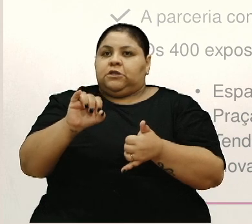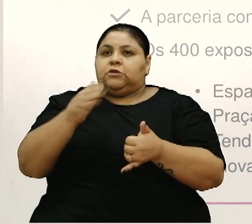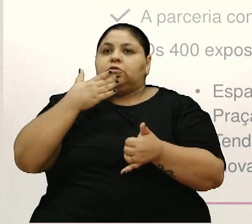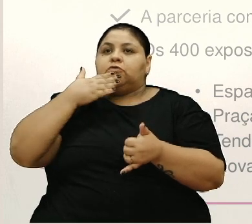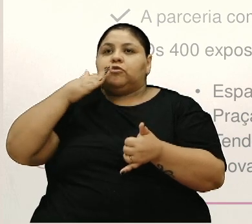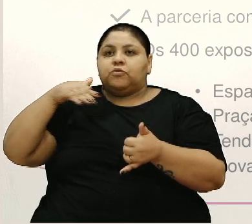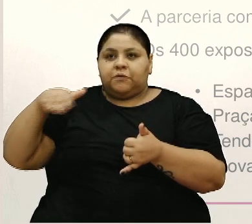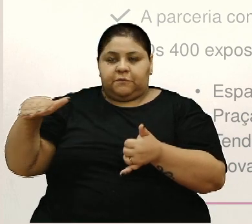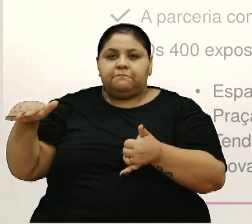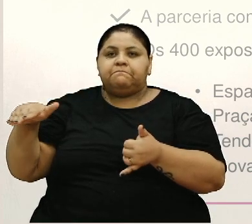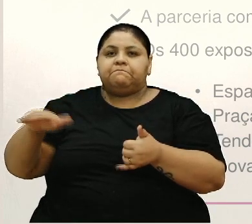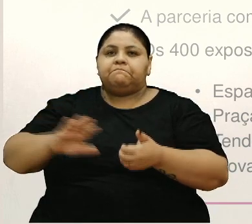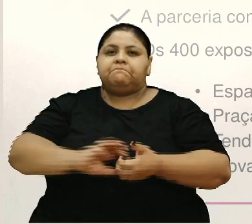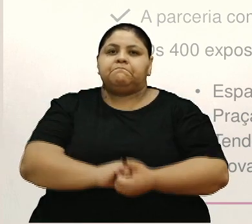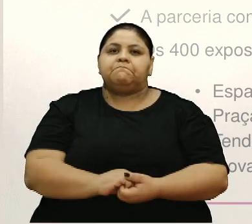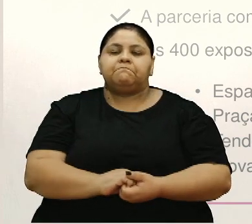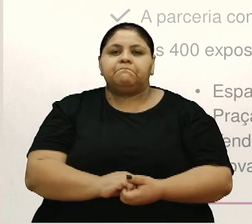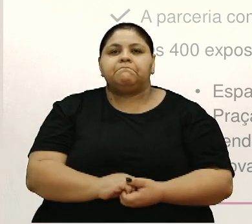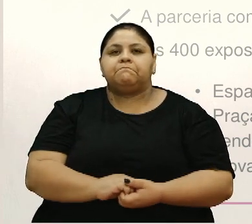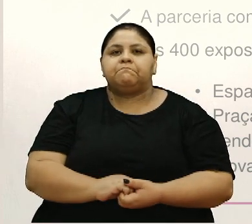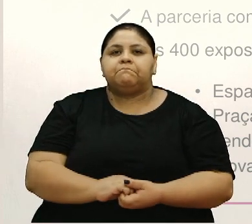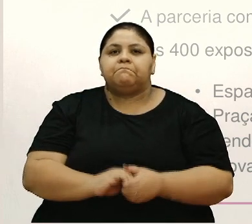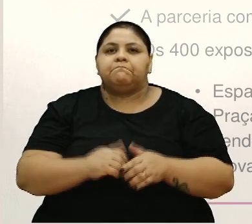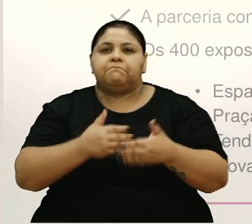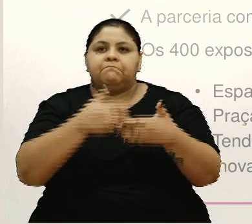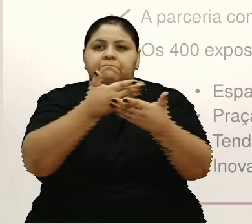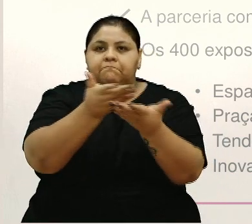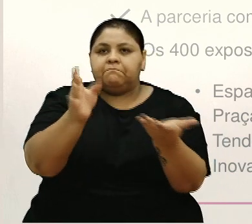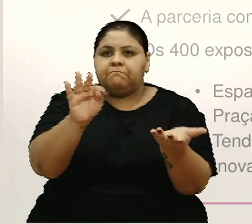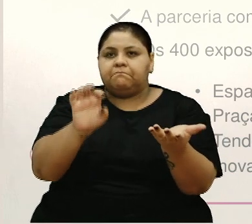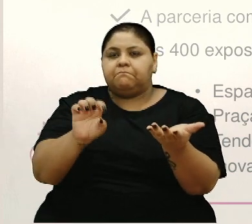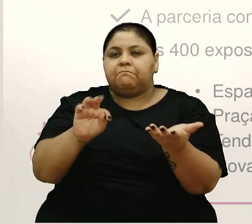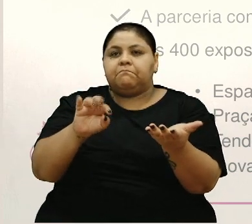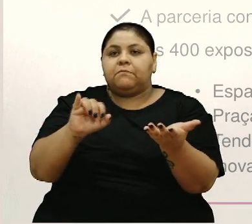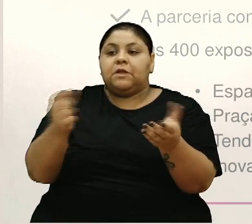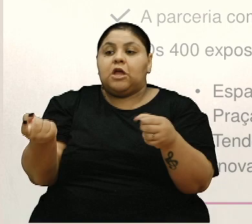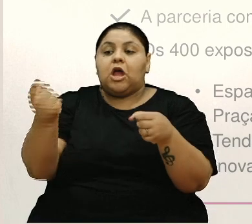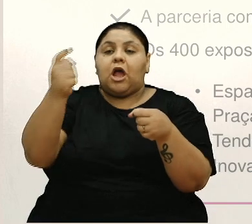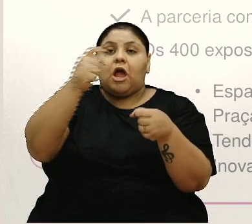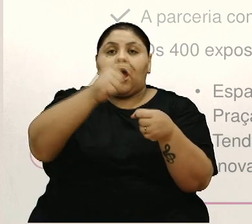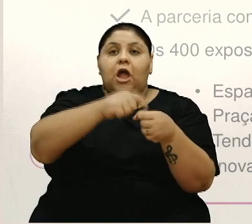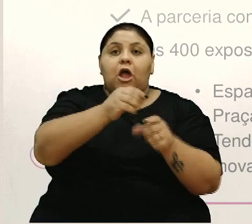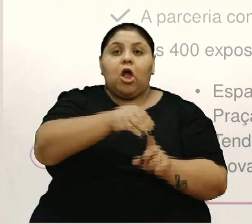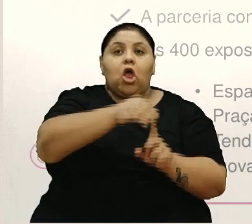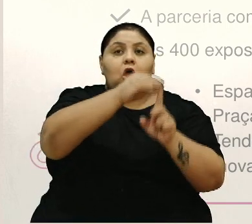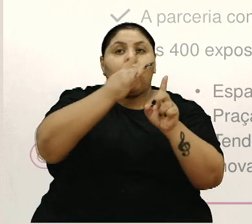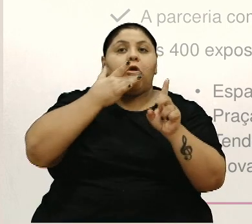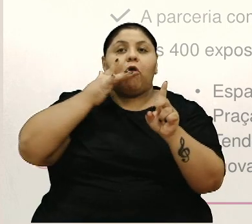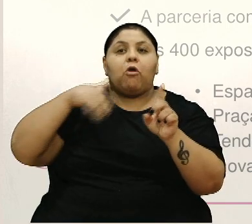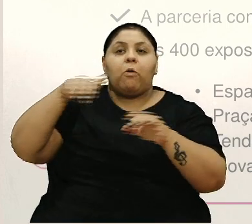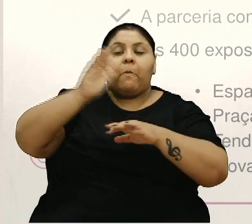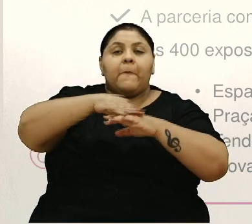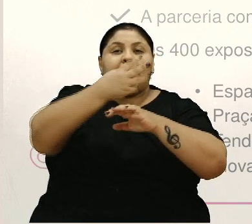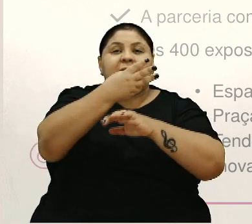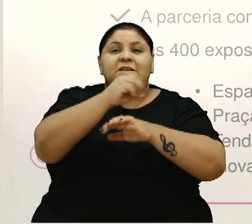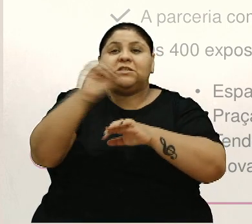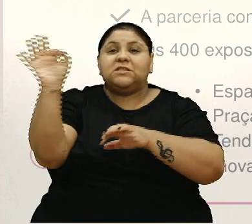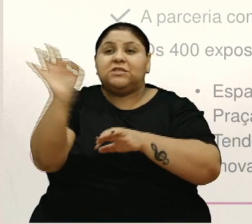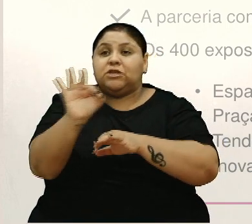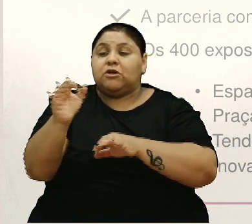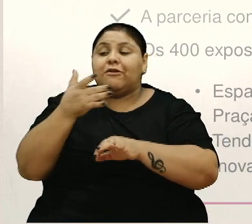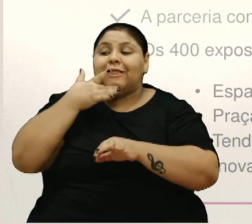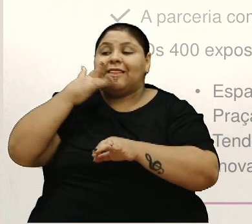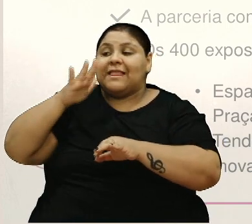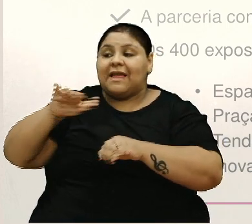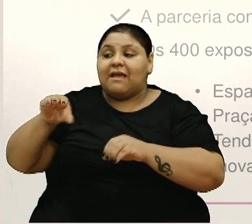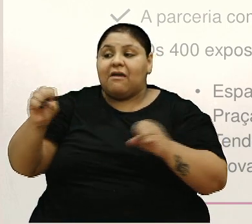Obrigado, obrigado, Marcelo. O espaço Tete, que trouxe de volta, principalmente a criança, nós tivemos mais de 30% público de crianças na